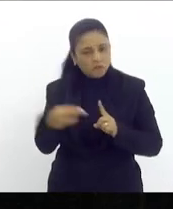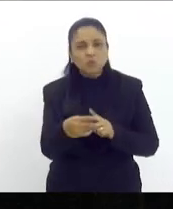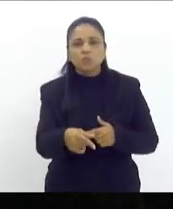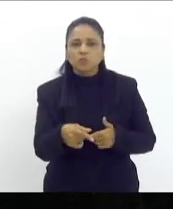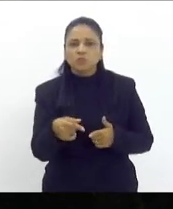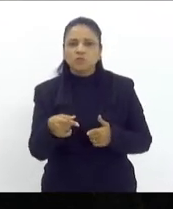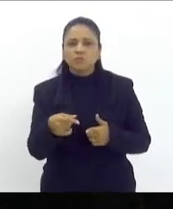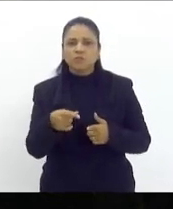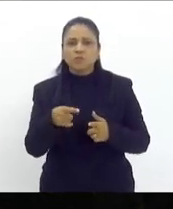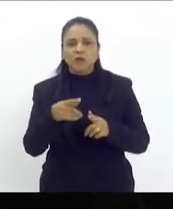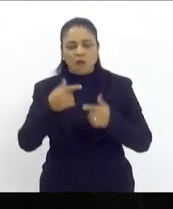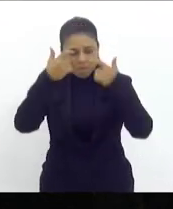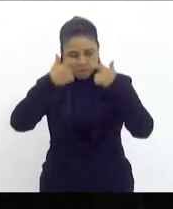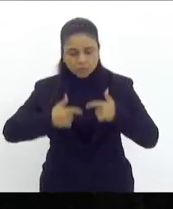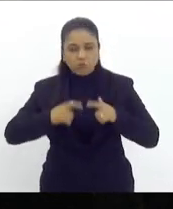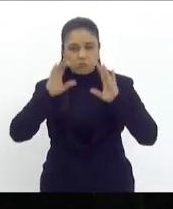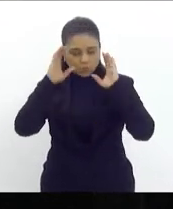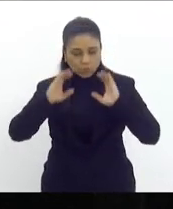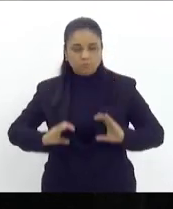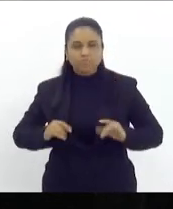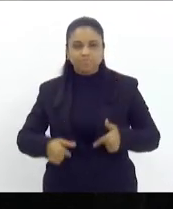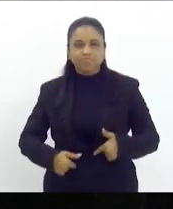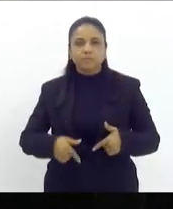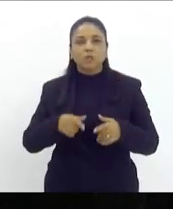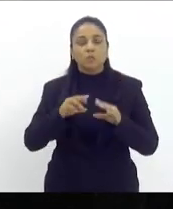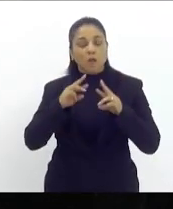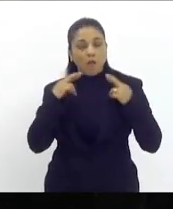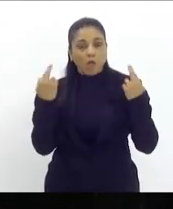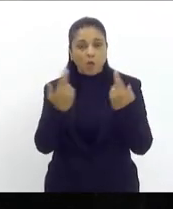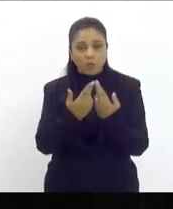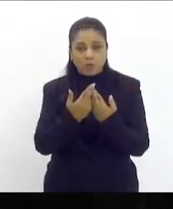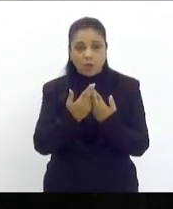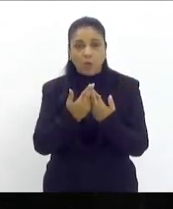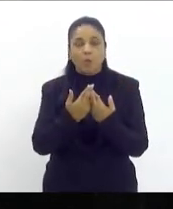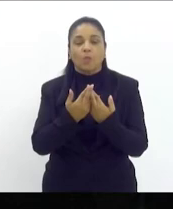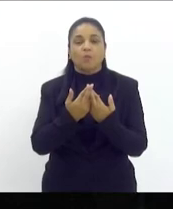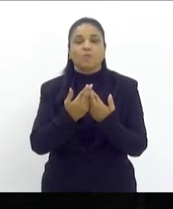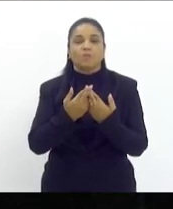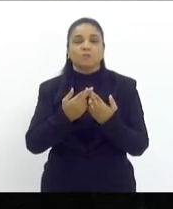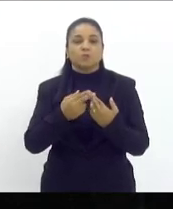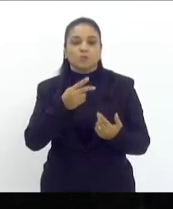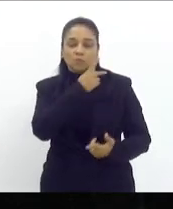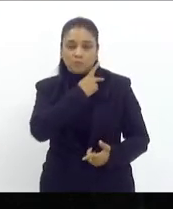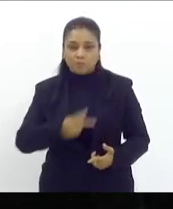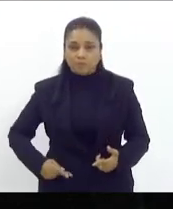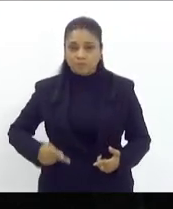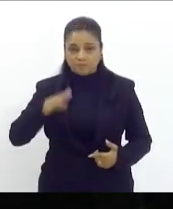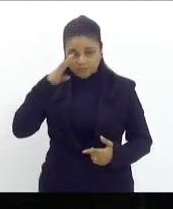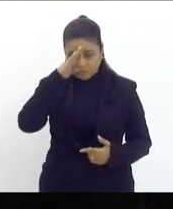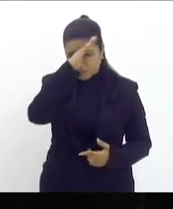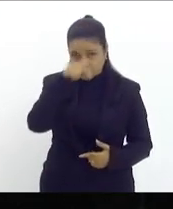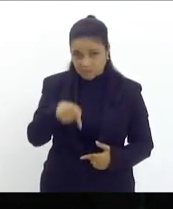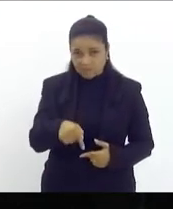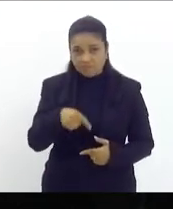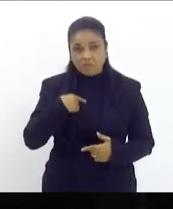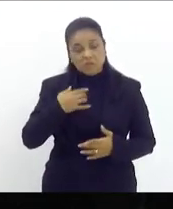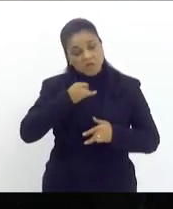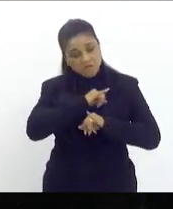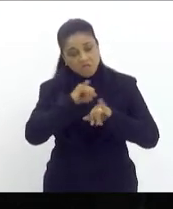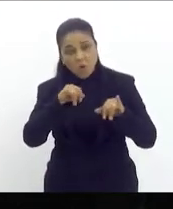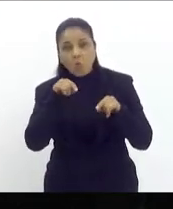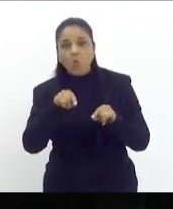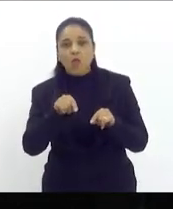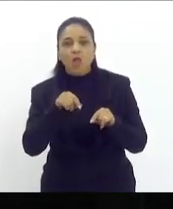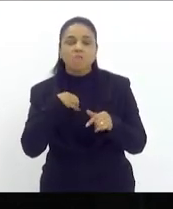quando numa reunião interministerial com o então presidente da república Jair Bolsonaro ele disse que era mais fácil